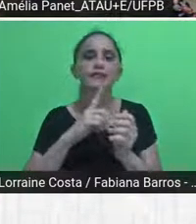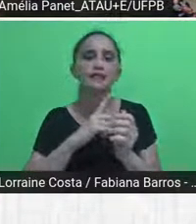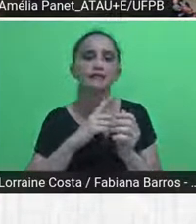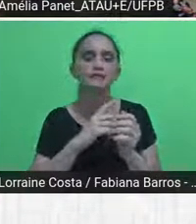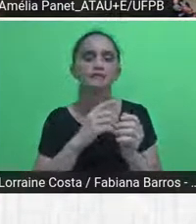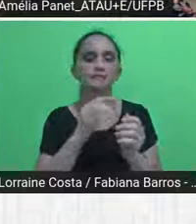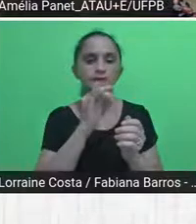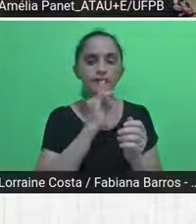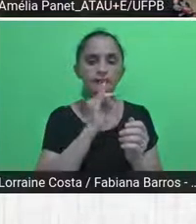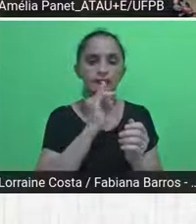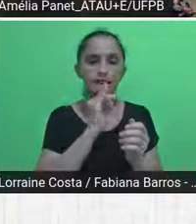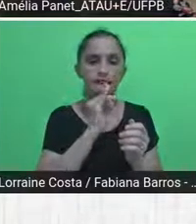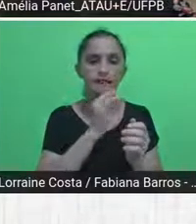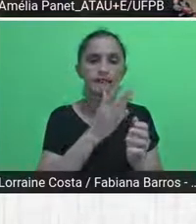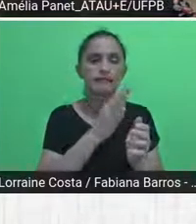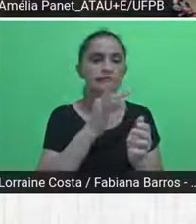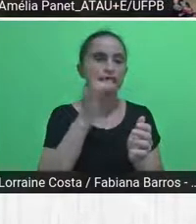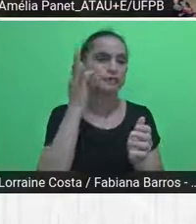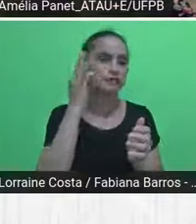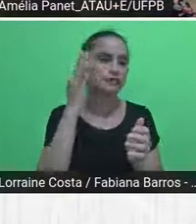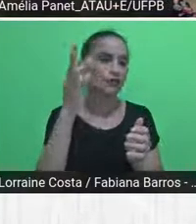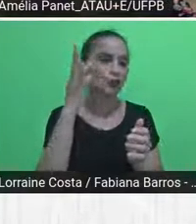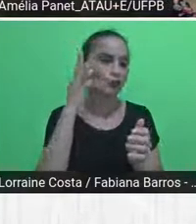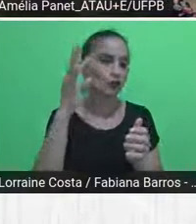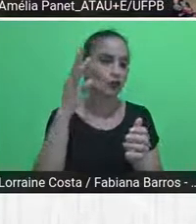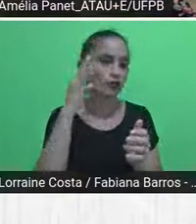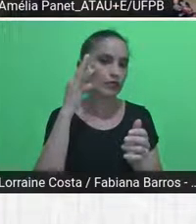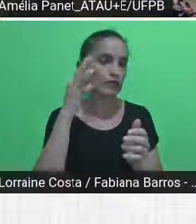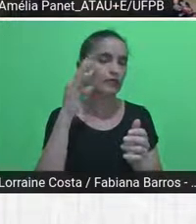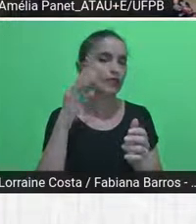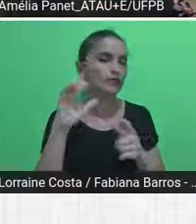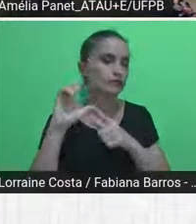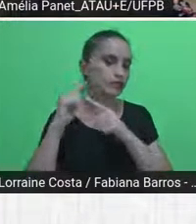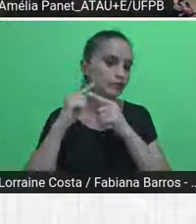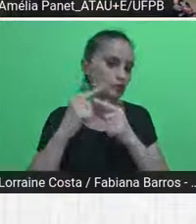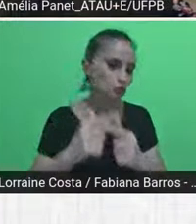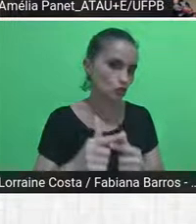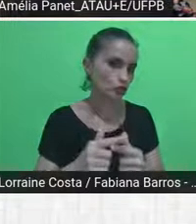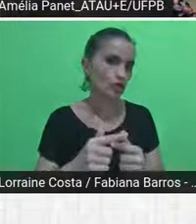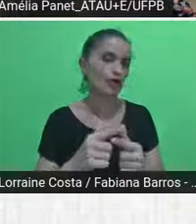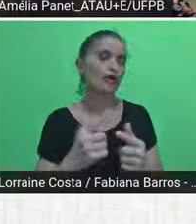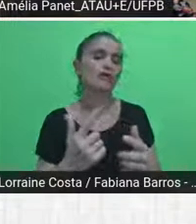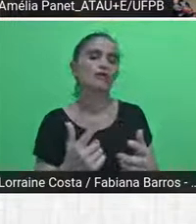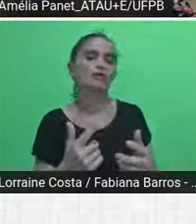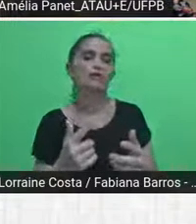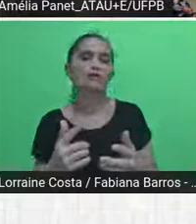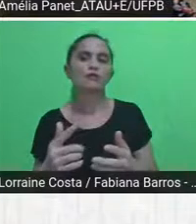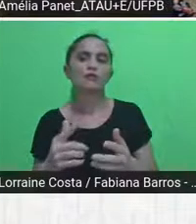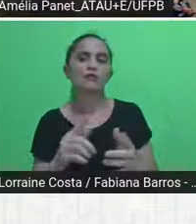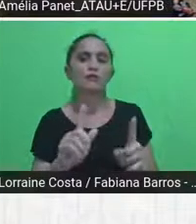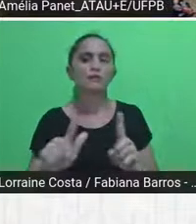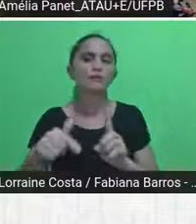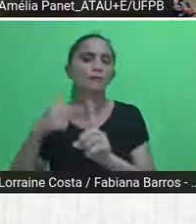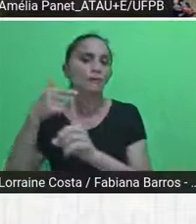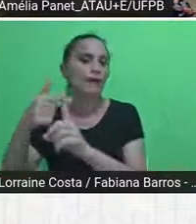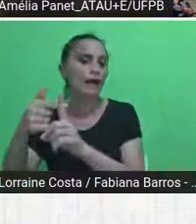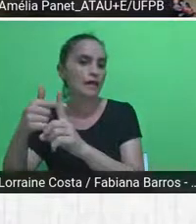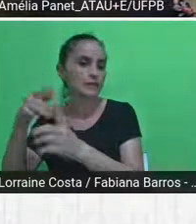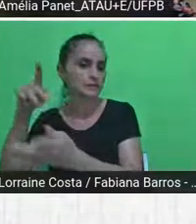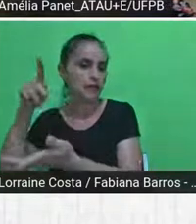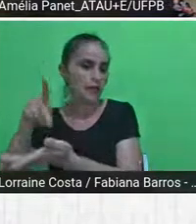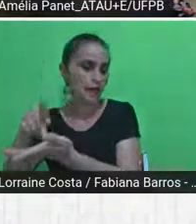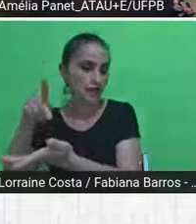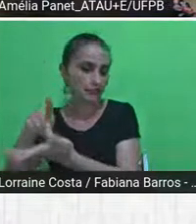formação mais, mais canônica do arquiteto urbanista com a realidade complexa que a gente tem hoje,